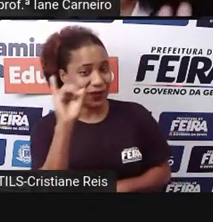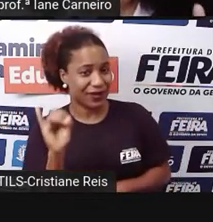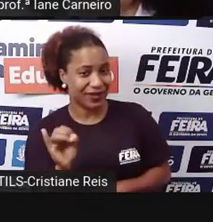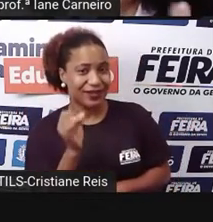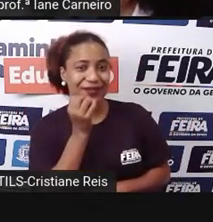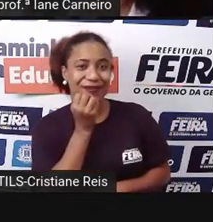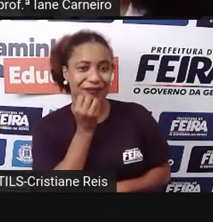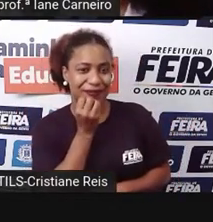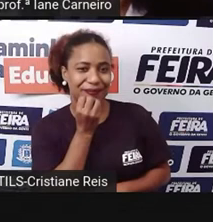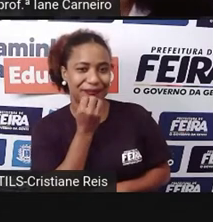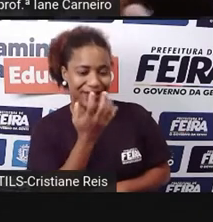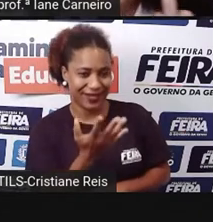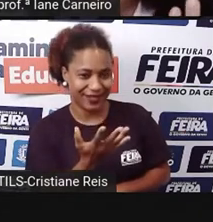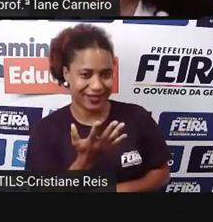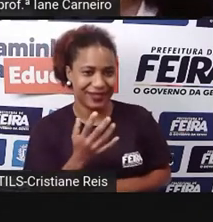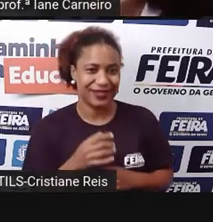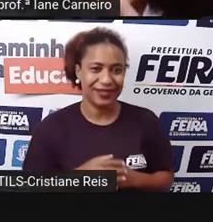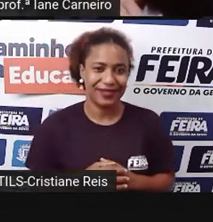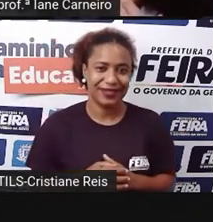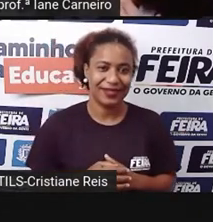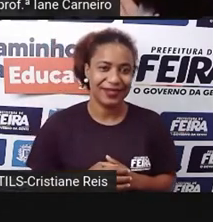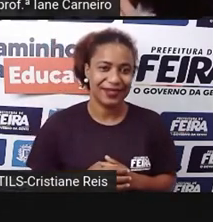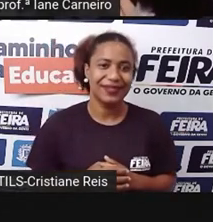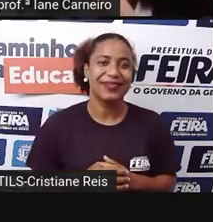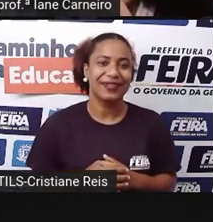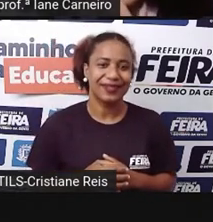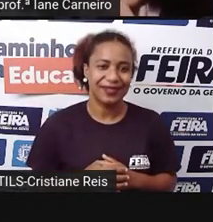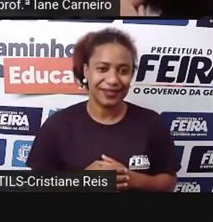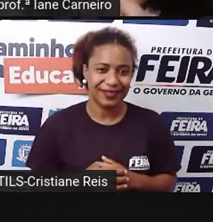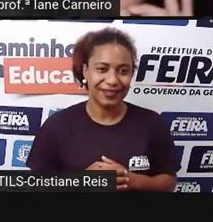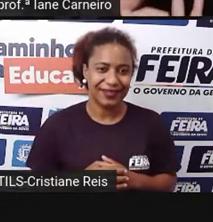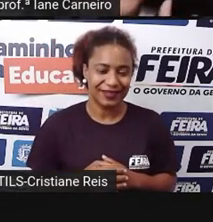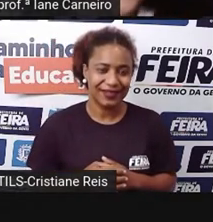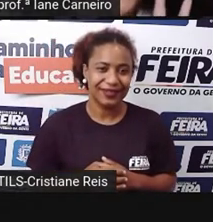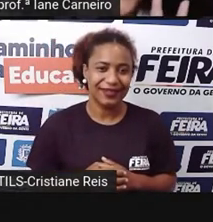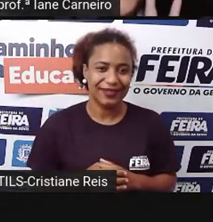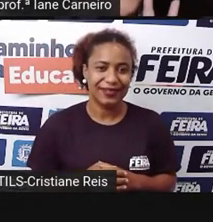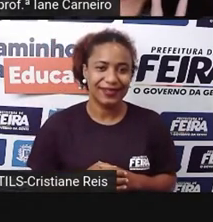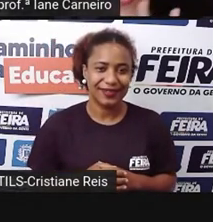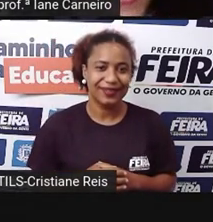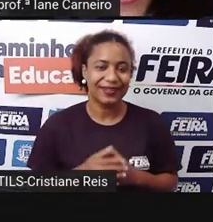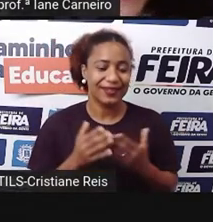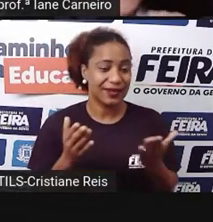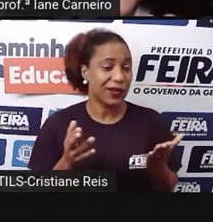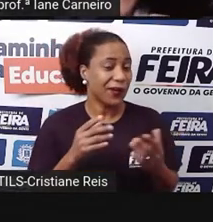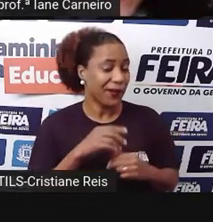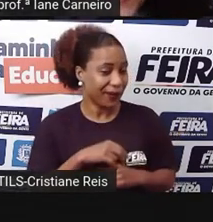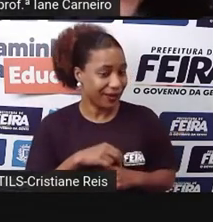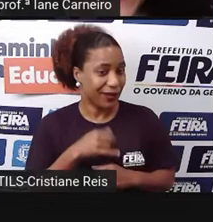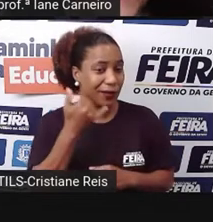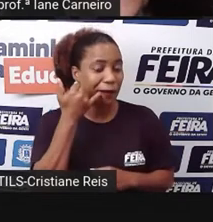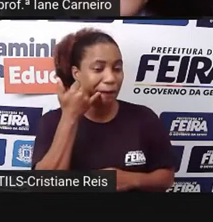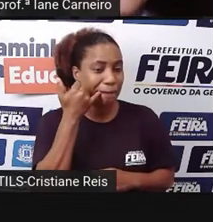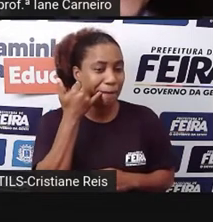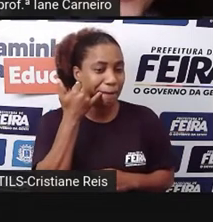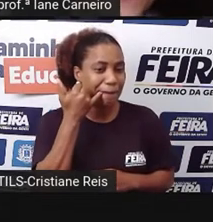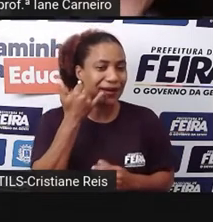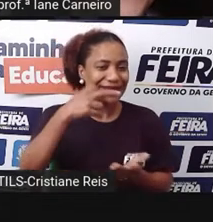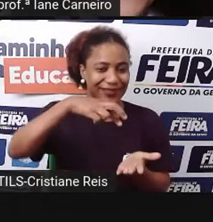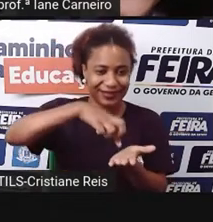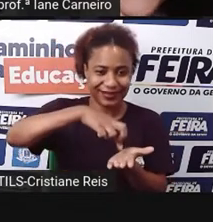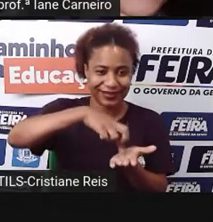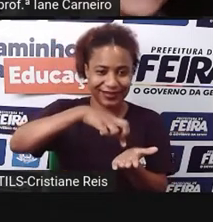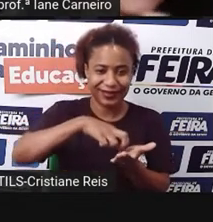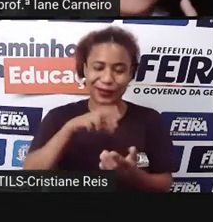assunto Ele, né? Que está mandando para ela. É o assunto que ele quer falar com ela. Olha só o que foi que o Saci respondeu para a